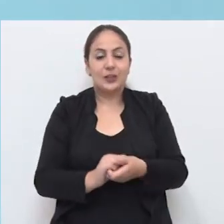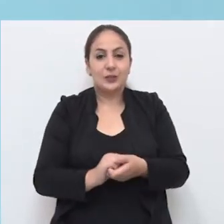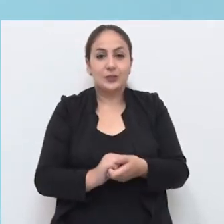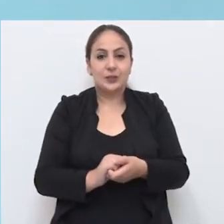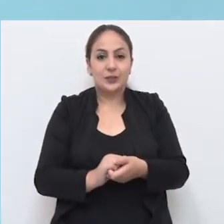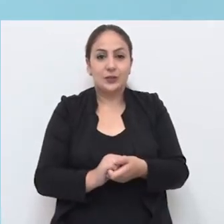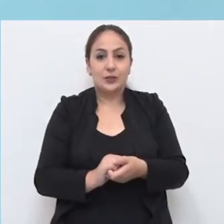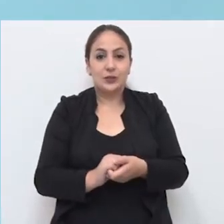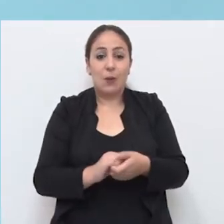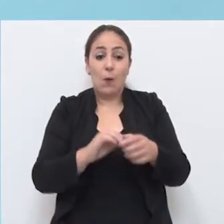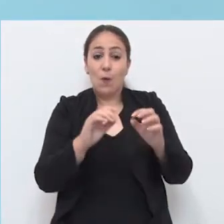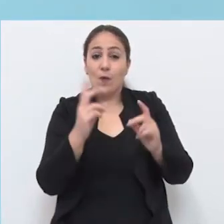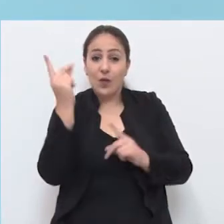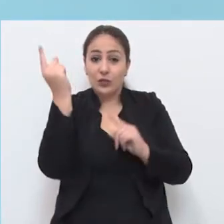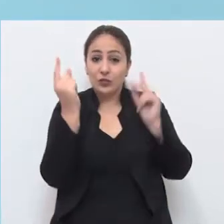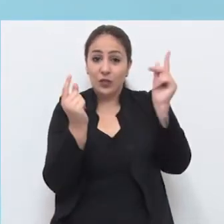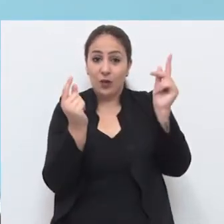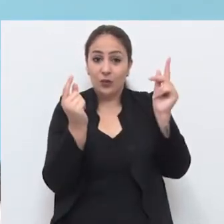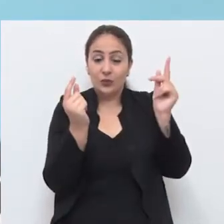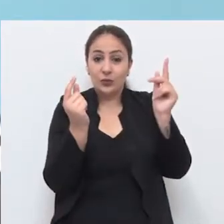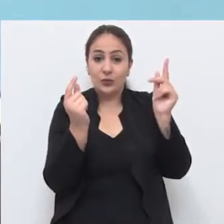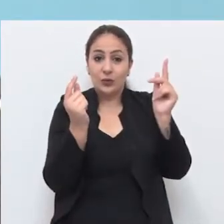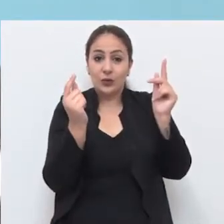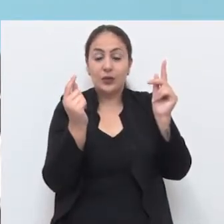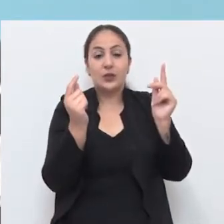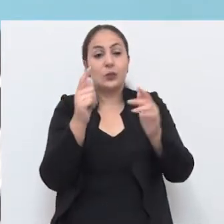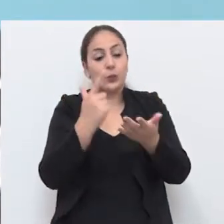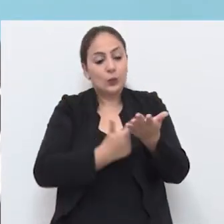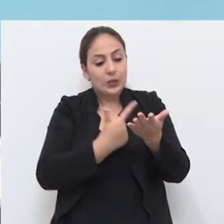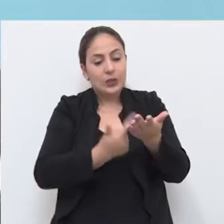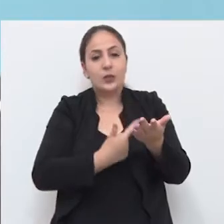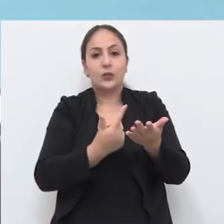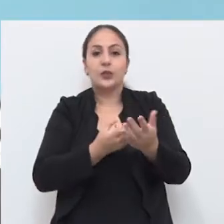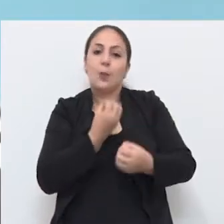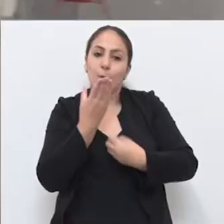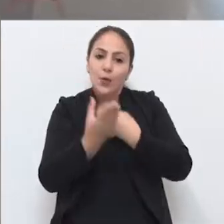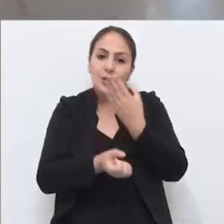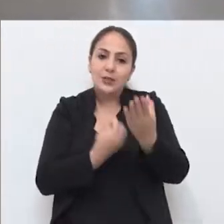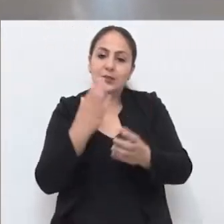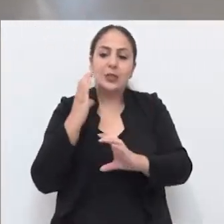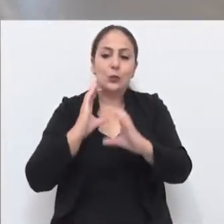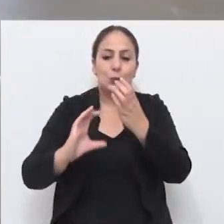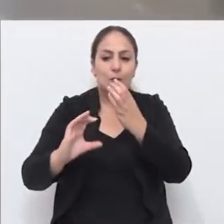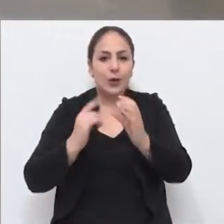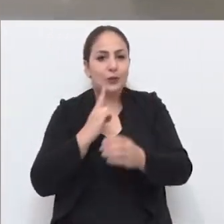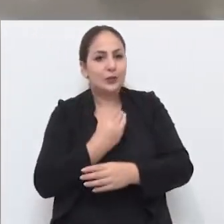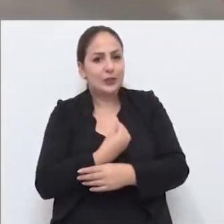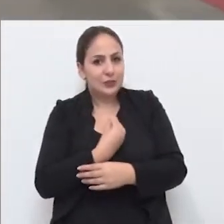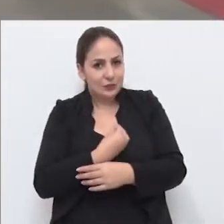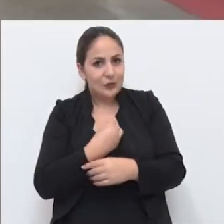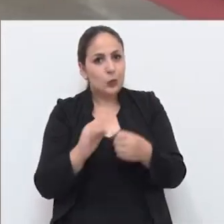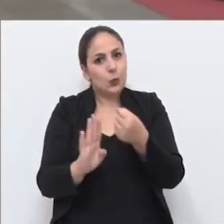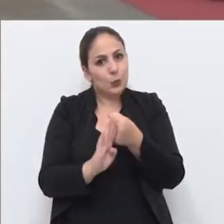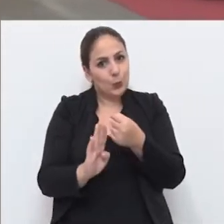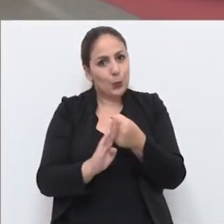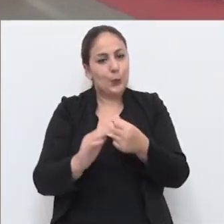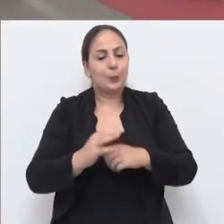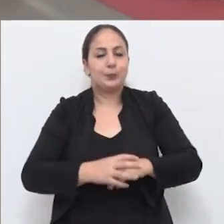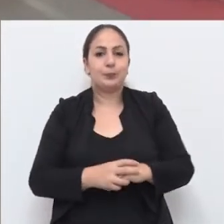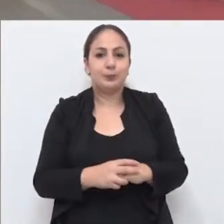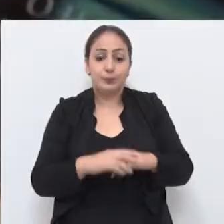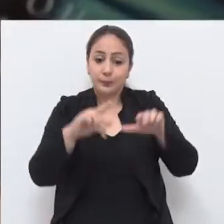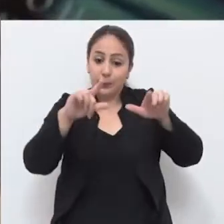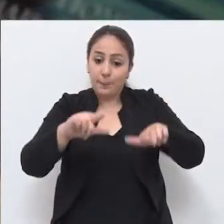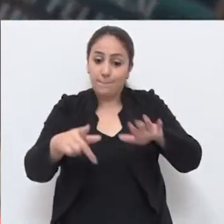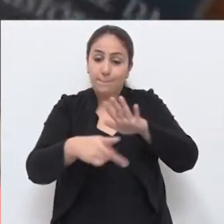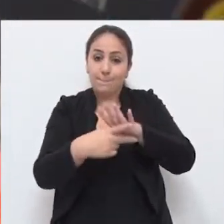a Feira do Livro, o Festival das Letras, o Festival do Livro e o Festival do Canto e da Poesia está aqui no hipermercado